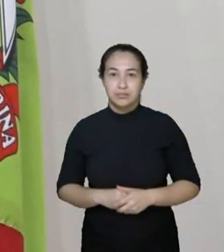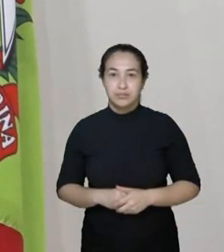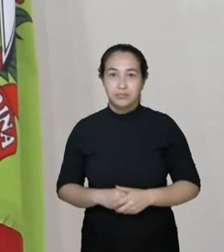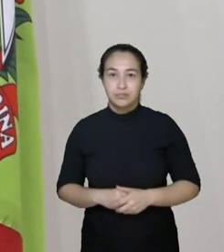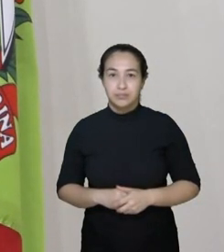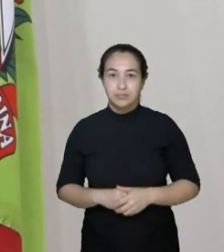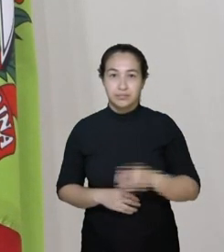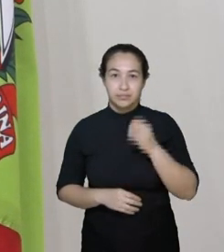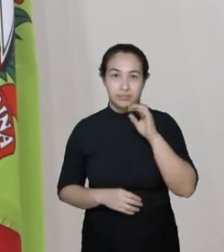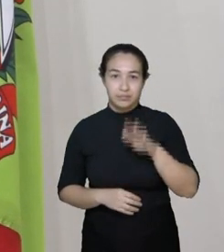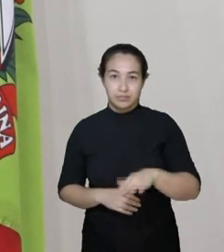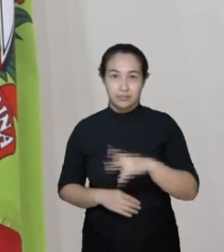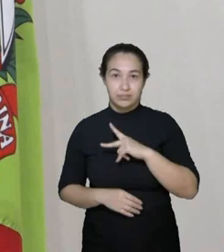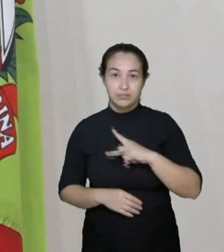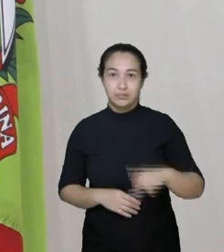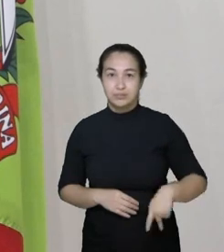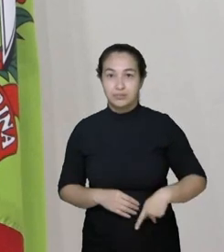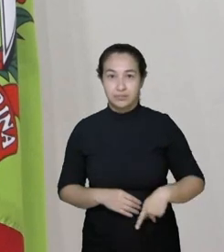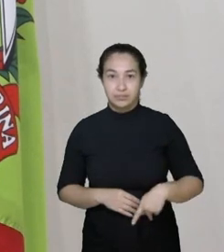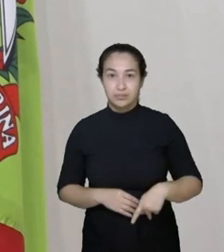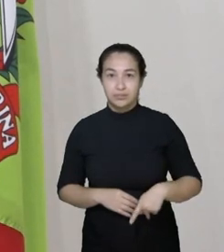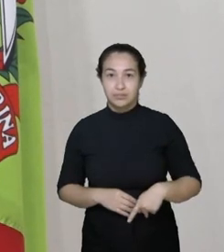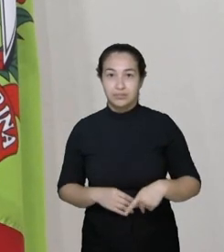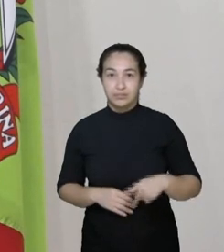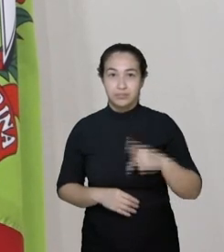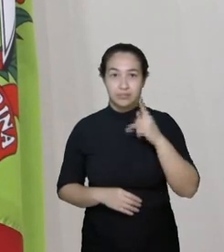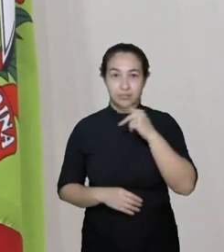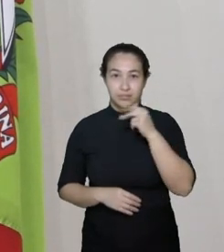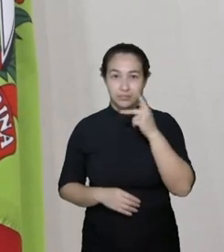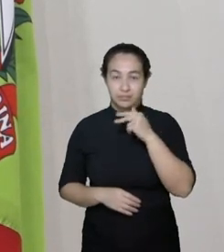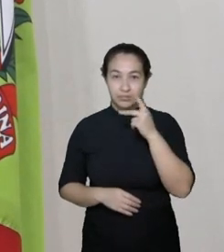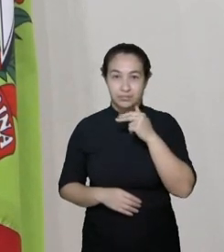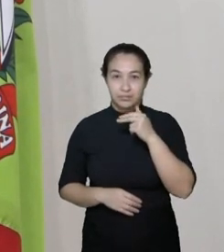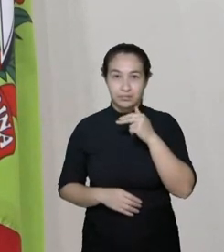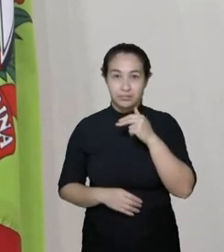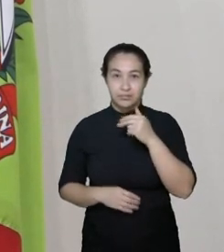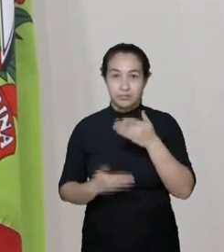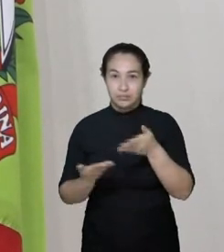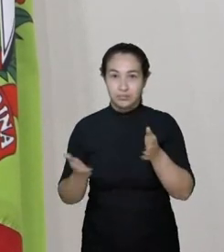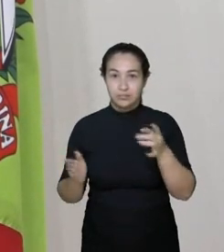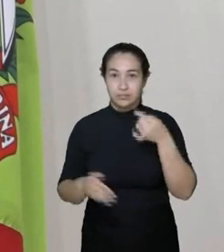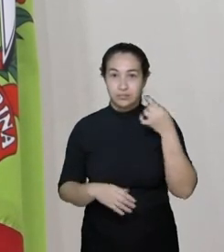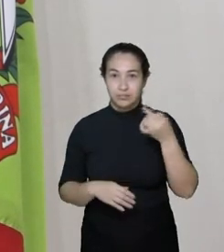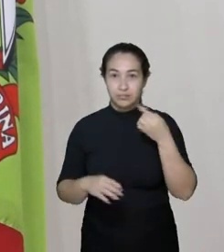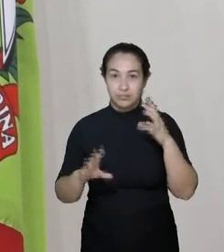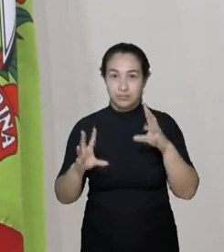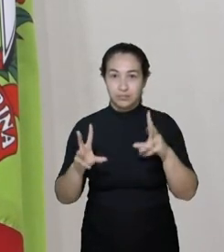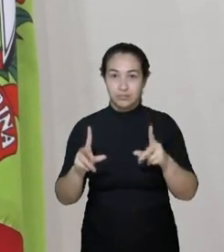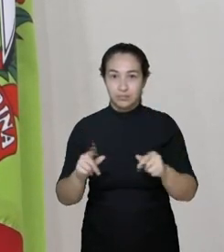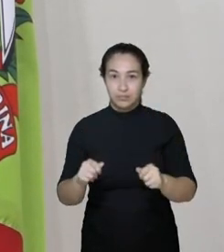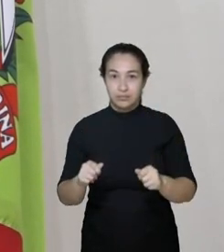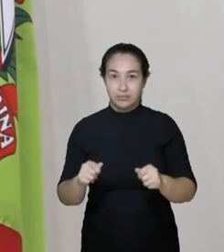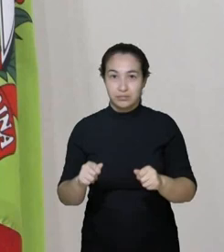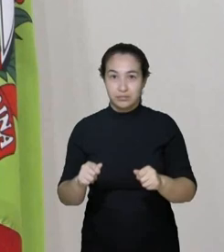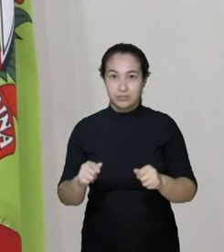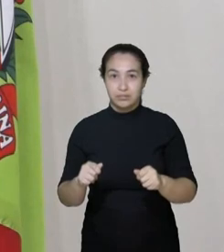Boa tarde, senhor presidente, deputado Kennedy, senhores deputados, deputado